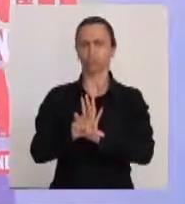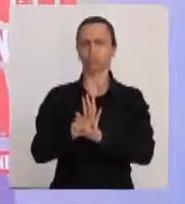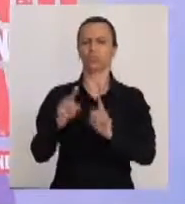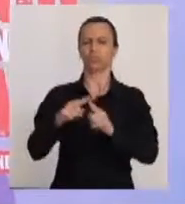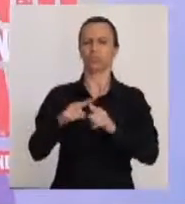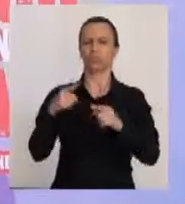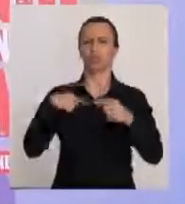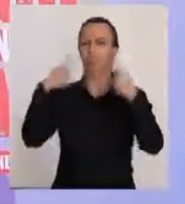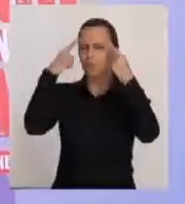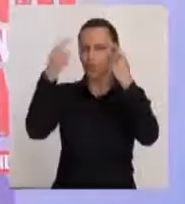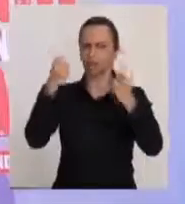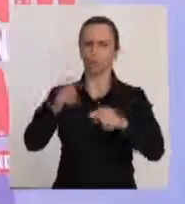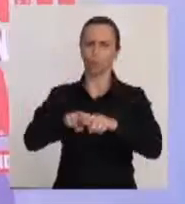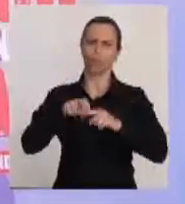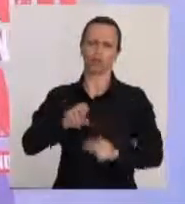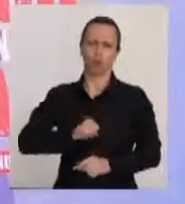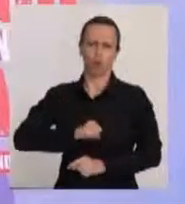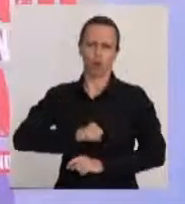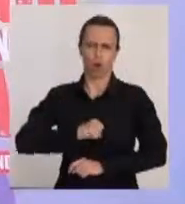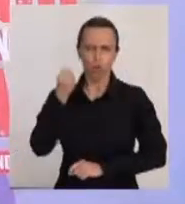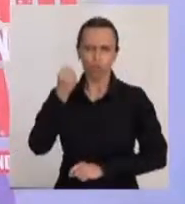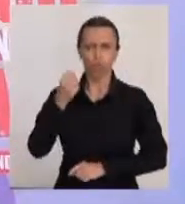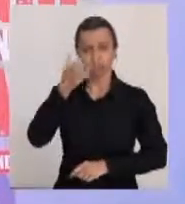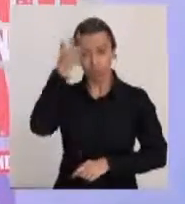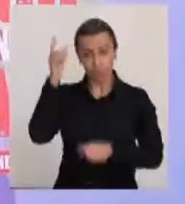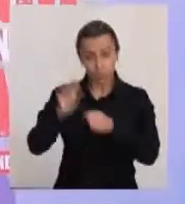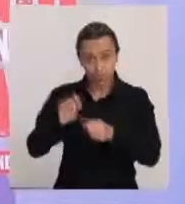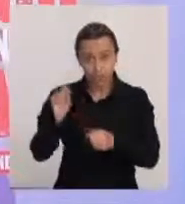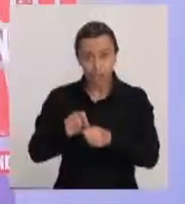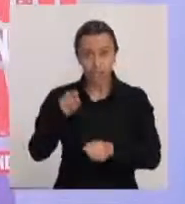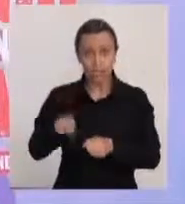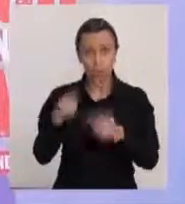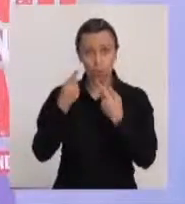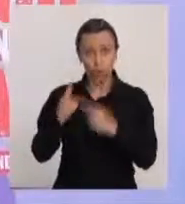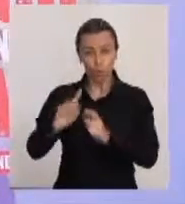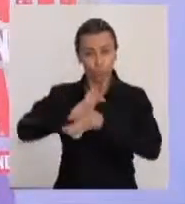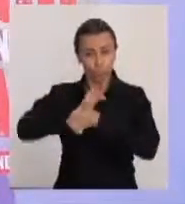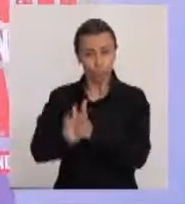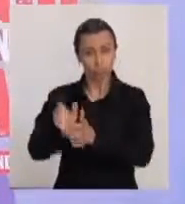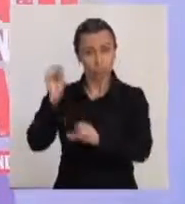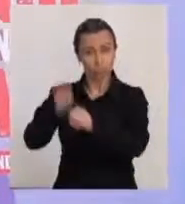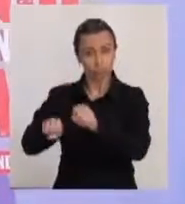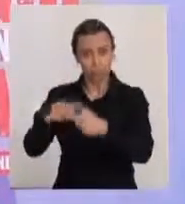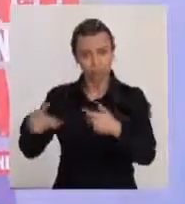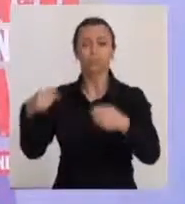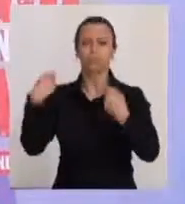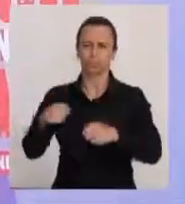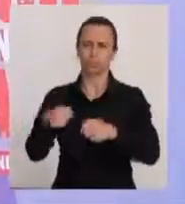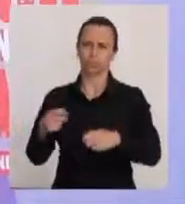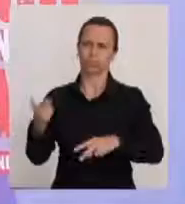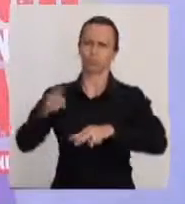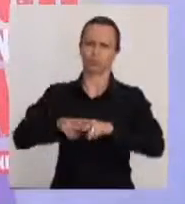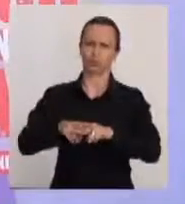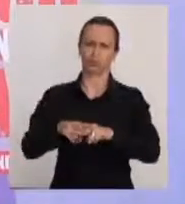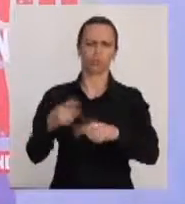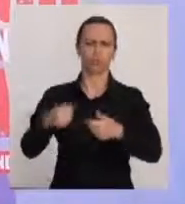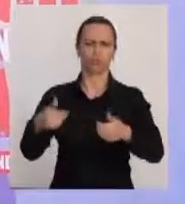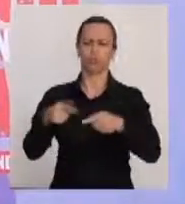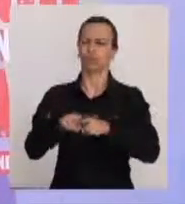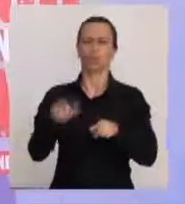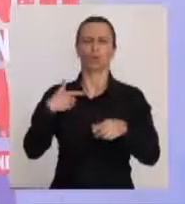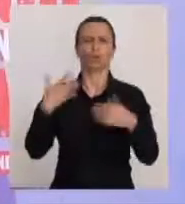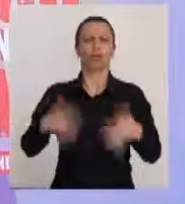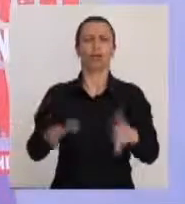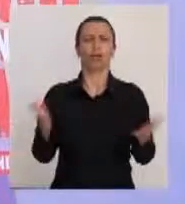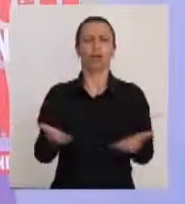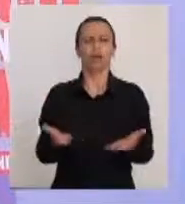que são de ódio e que as pessoas que cometem esses crimes possam ser punidas quando cometerem essas atrocidades.